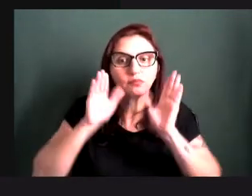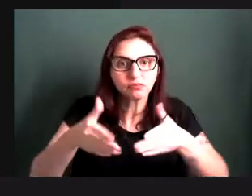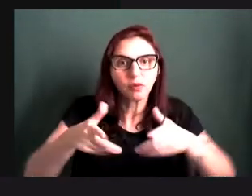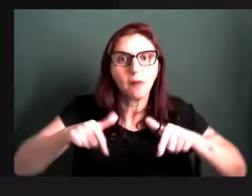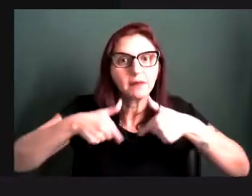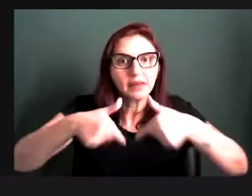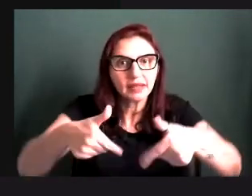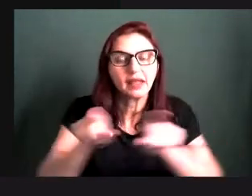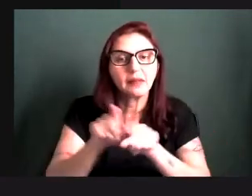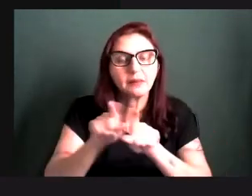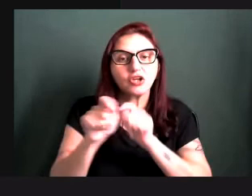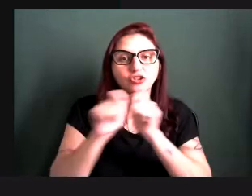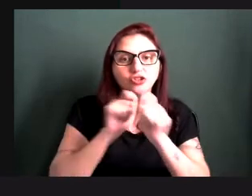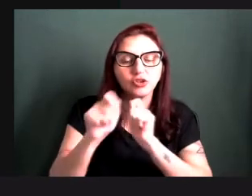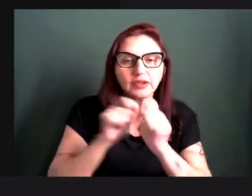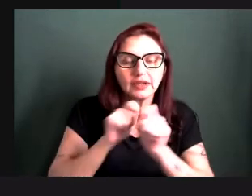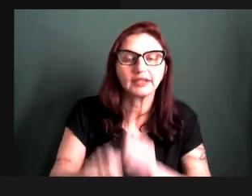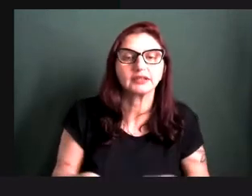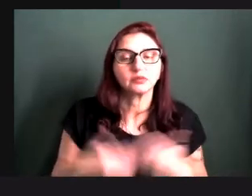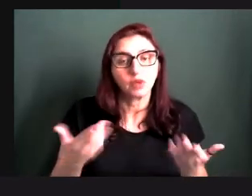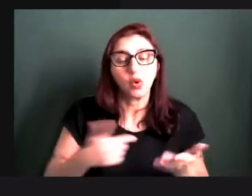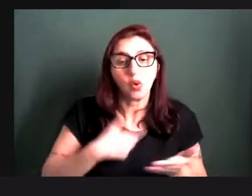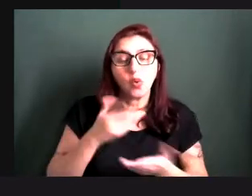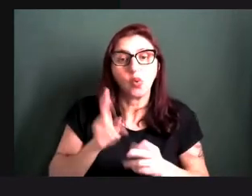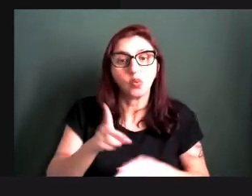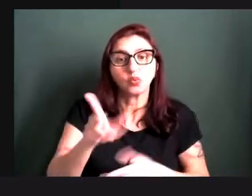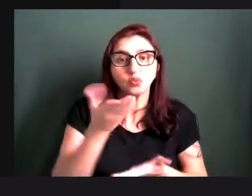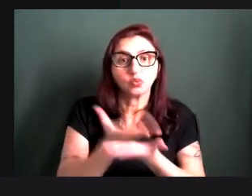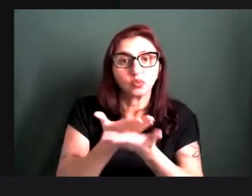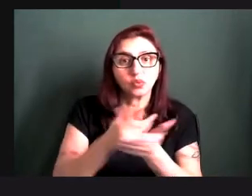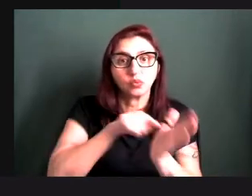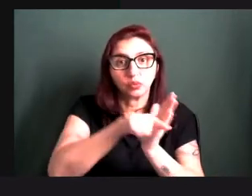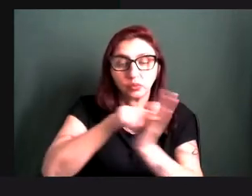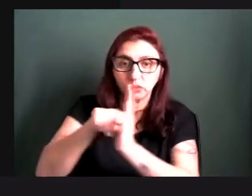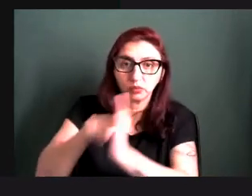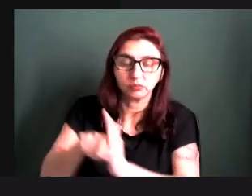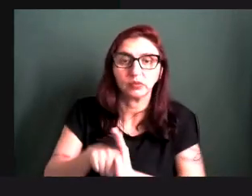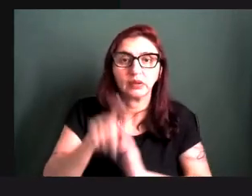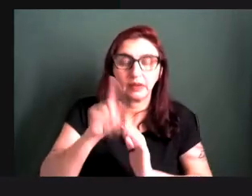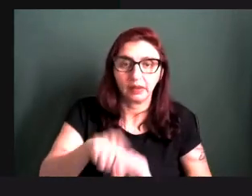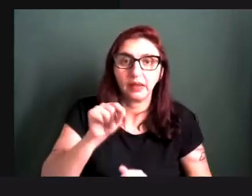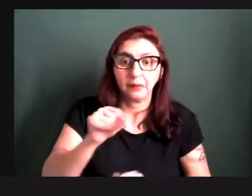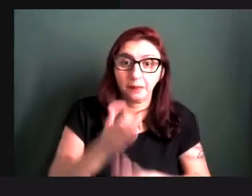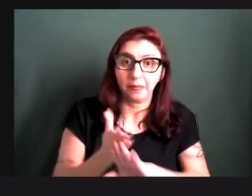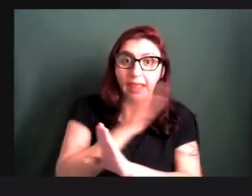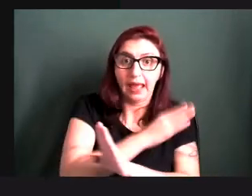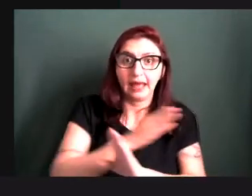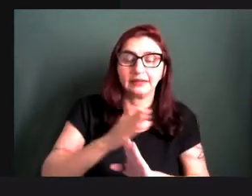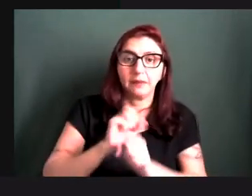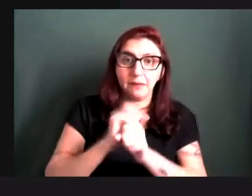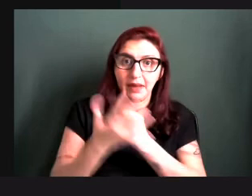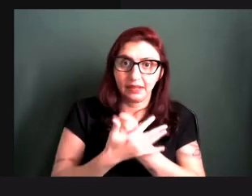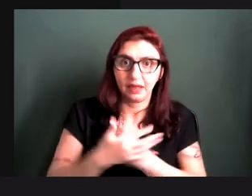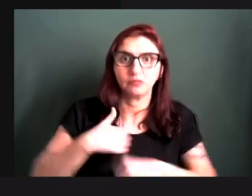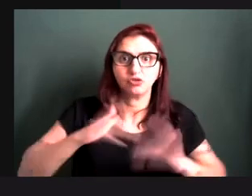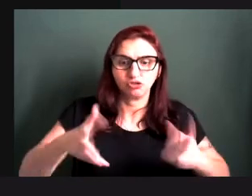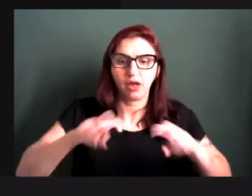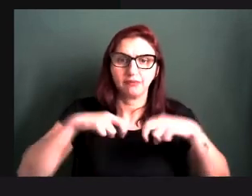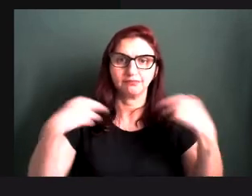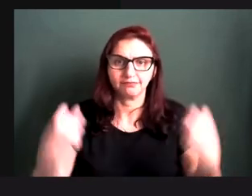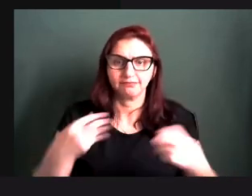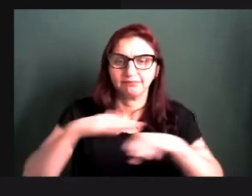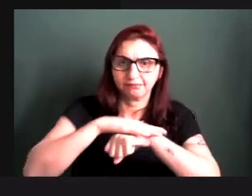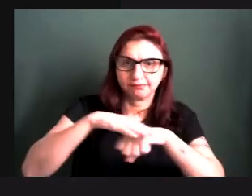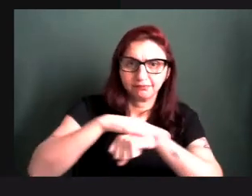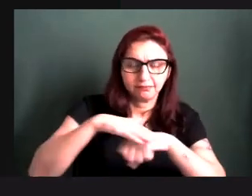foto, ativismo, continuo pesquisando e no dia desses, no Sesc, antes pandemia, fazendo uma roda de conversa, uma mesa,